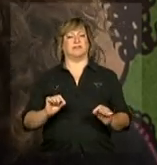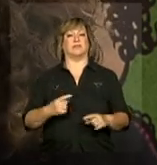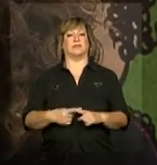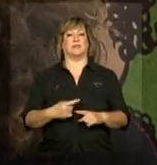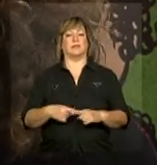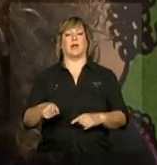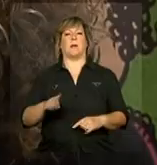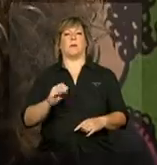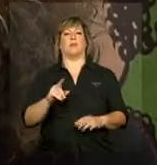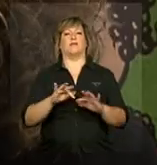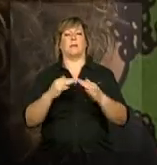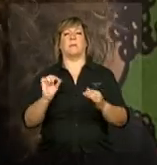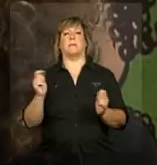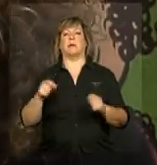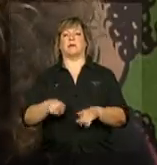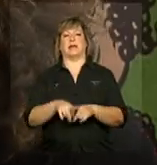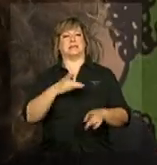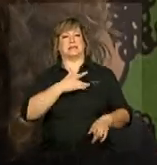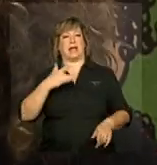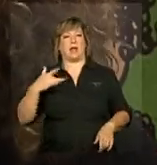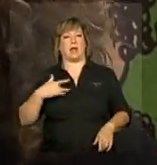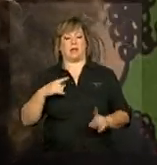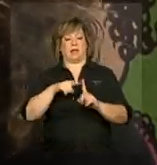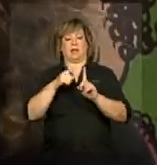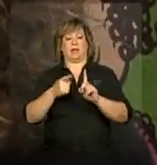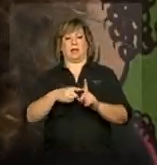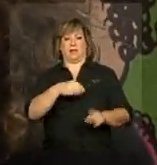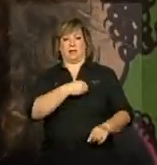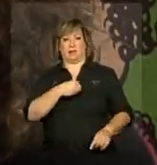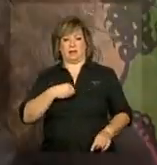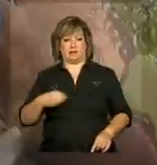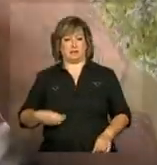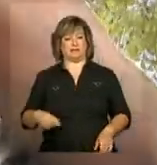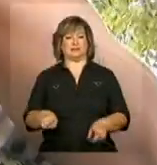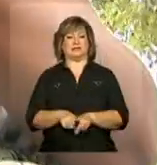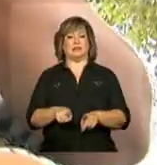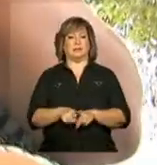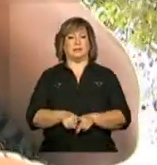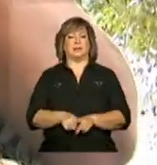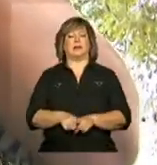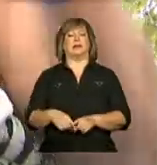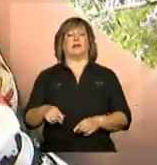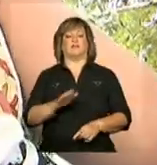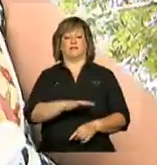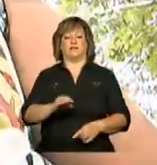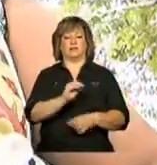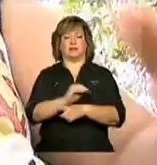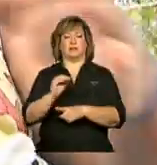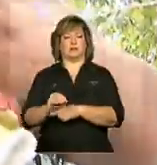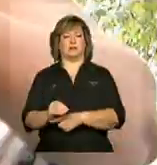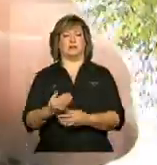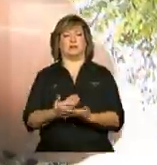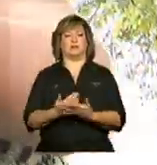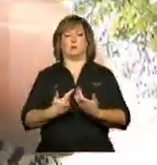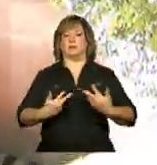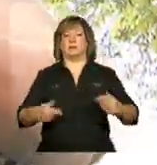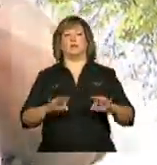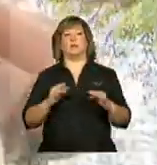consigo, né? O acesso à saúde pública, o acesso ao pré-natal, o acesso à educação dos filhos, tudo isso contribui para que a mulher